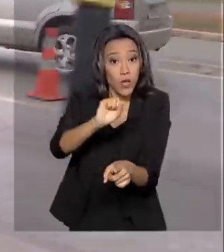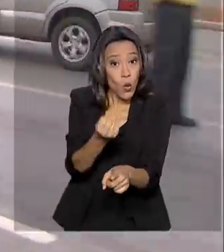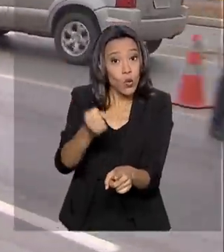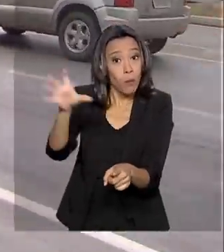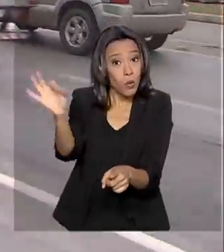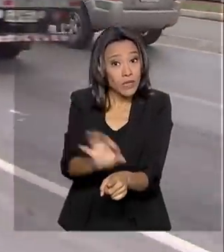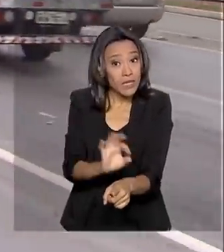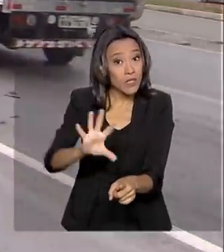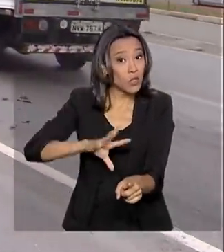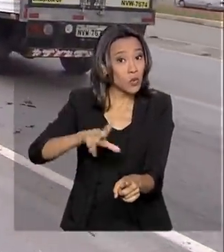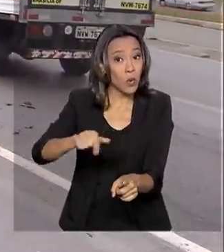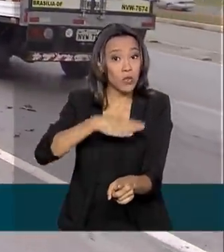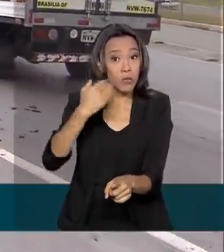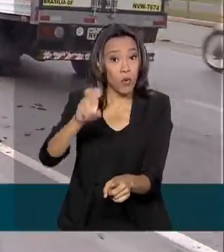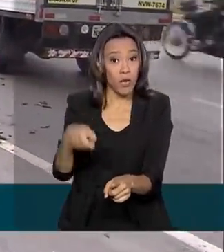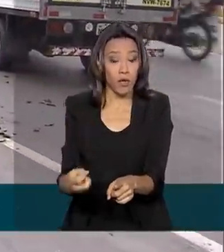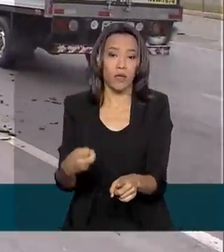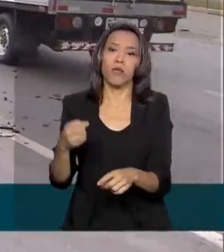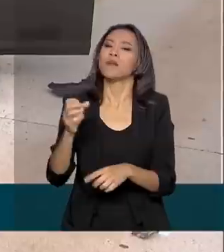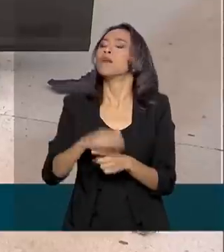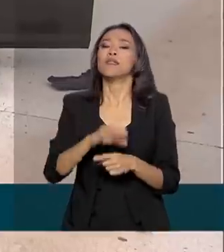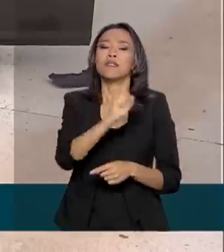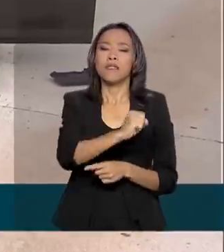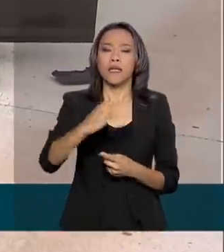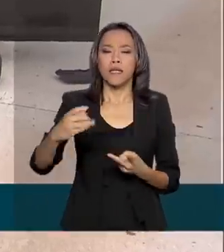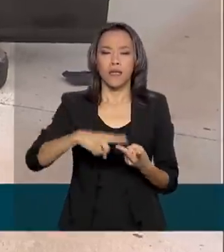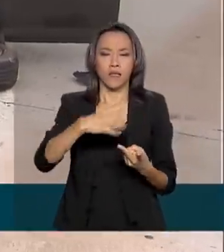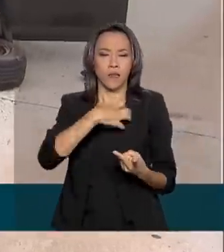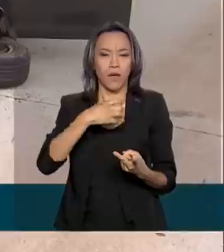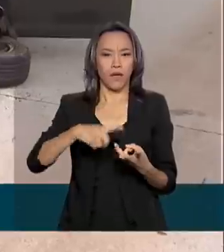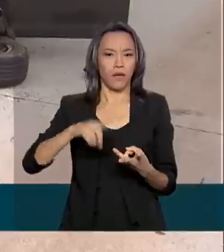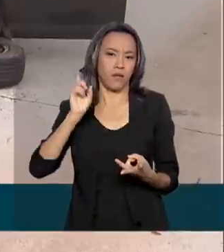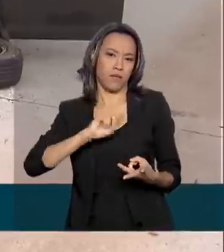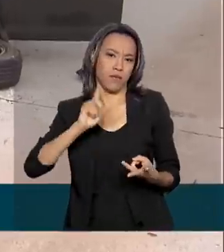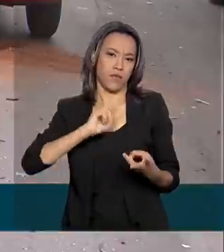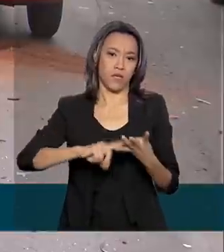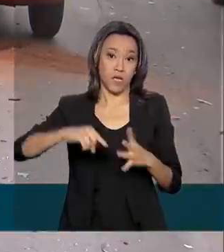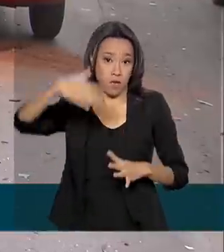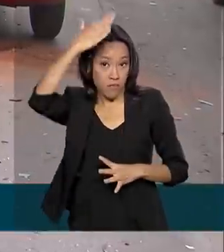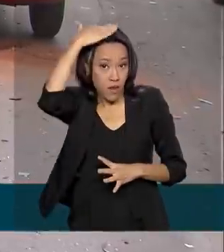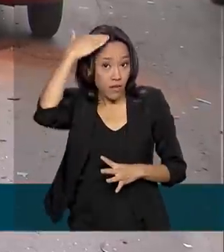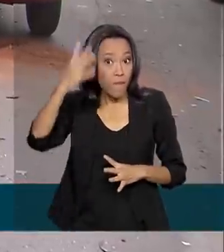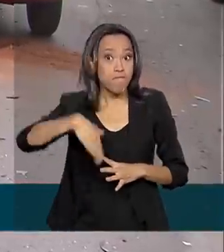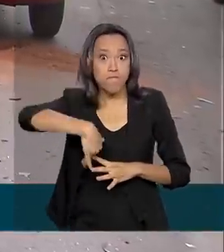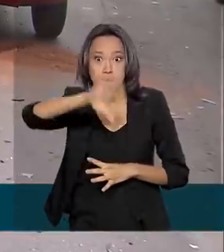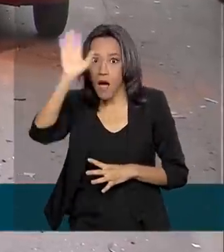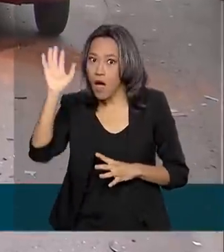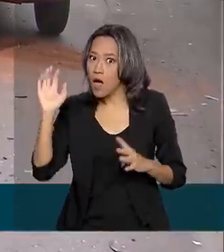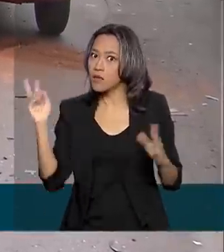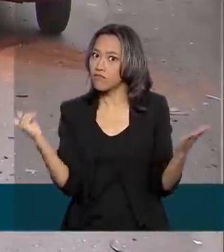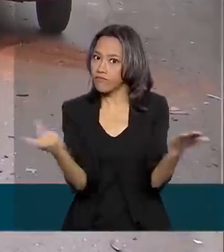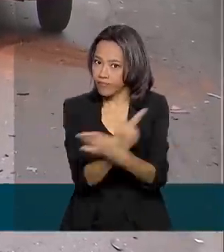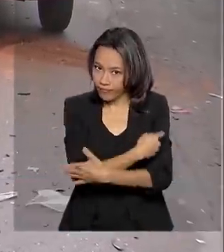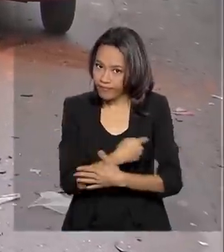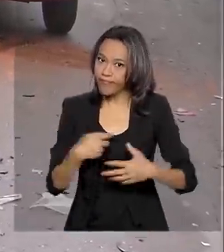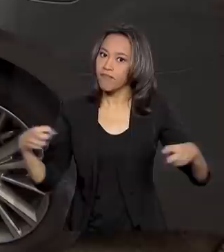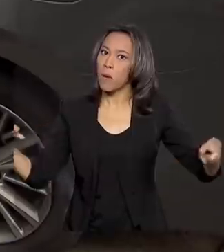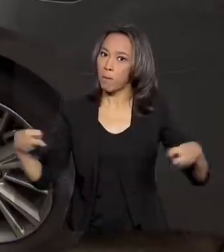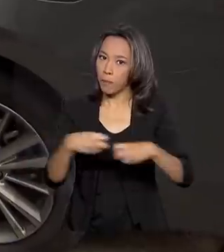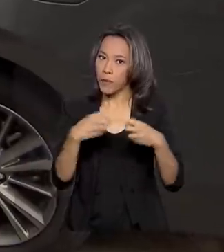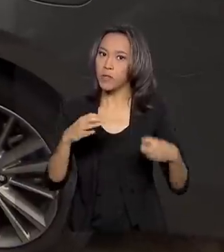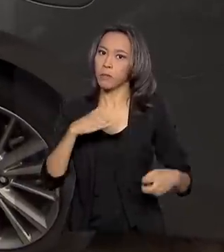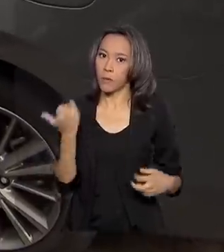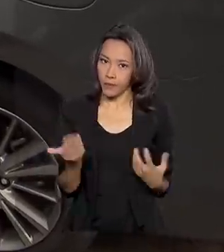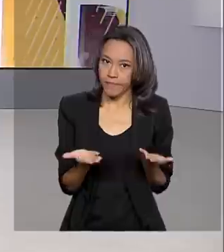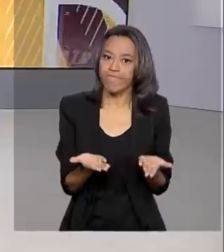total de óbitos. Santa Catarina, Bahia, Minas Gerais e Paraná concentraram mais da metade dos acidentes fatais.